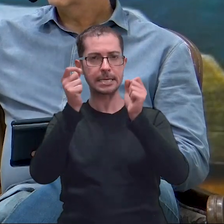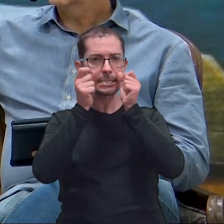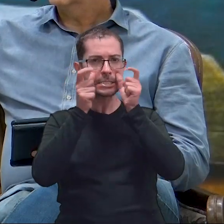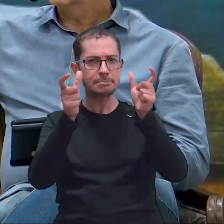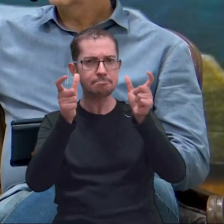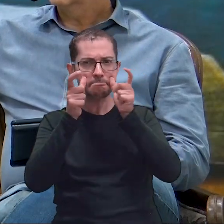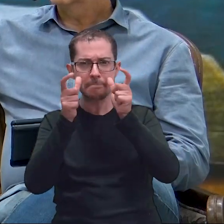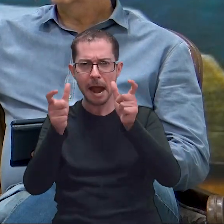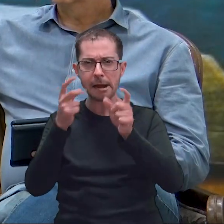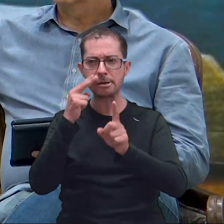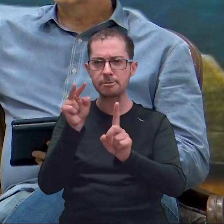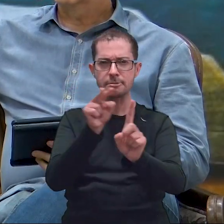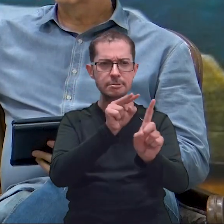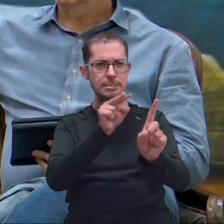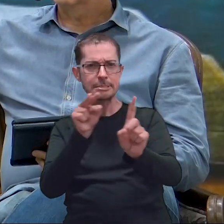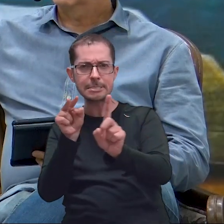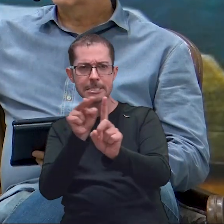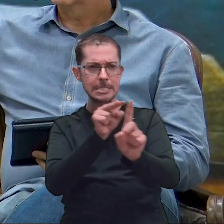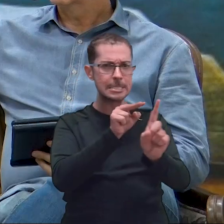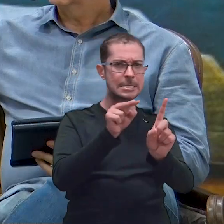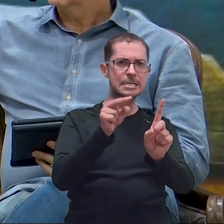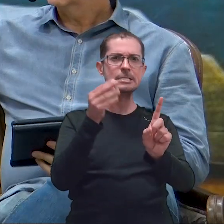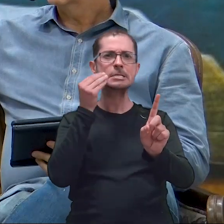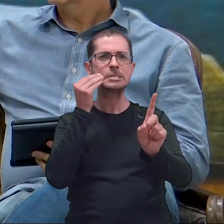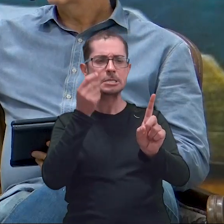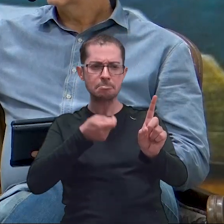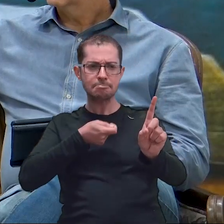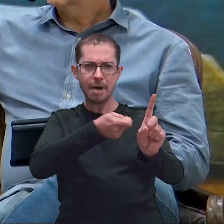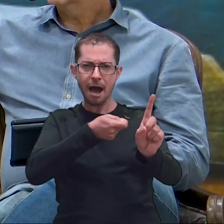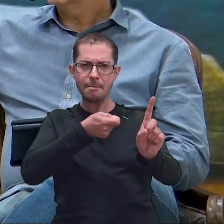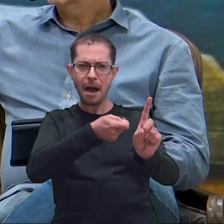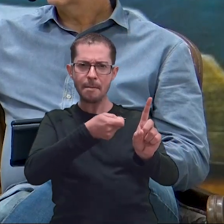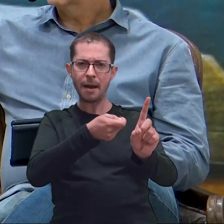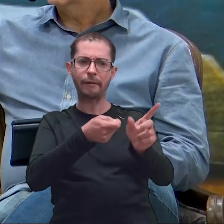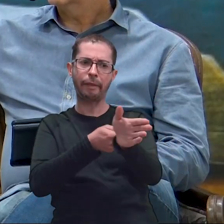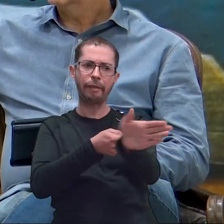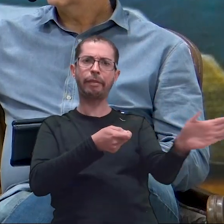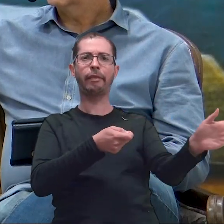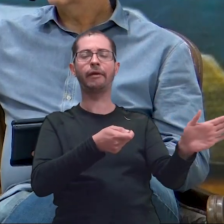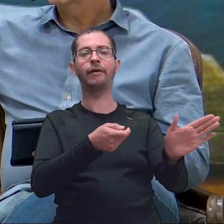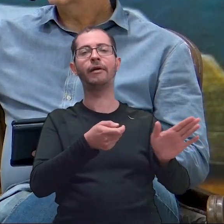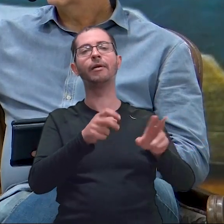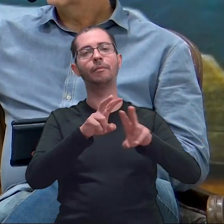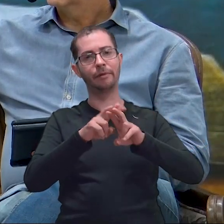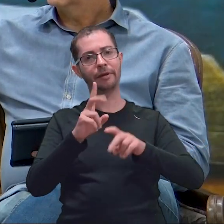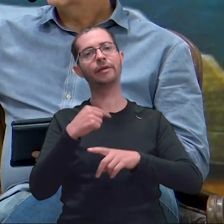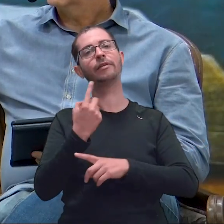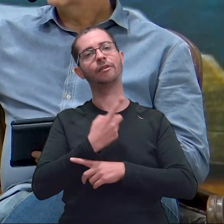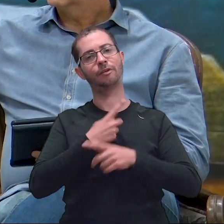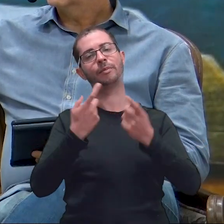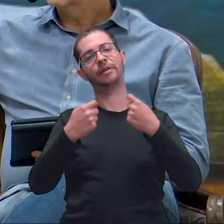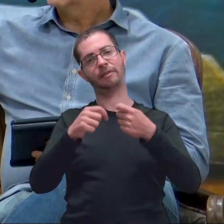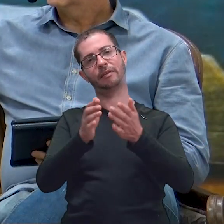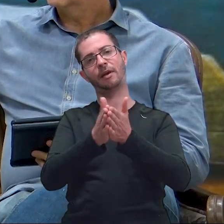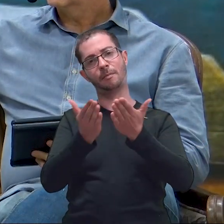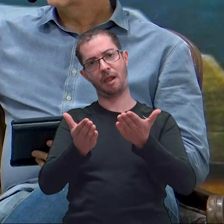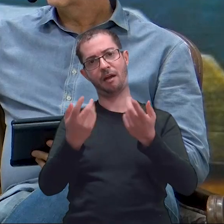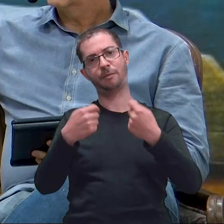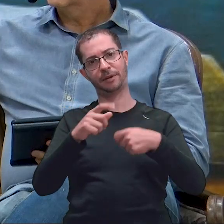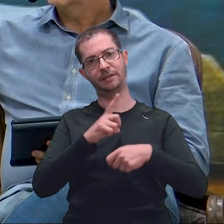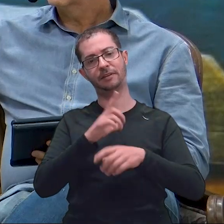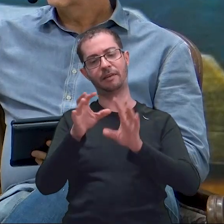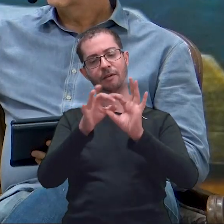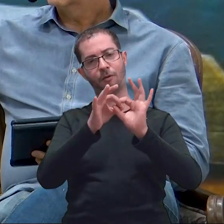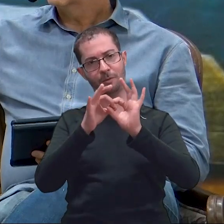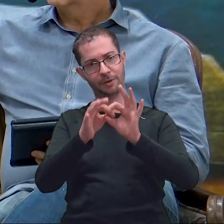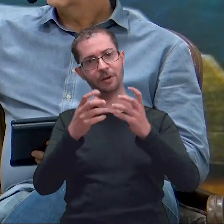derrubar, tentando nos desviar dos caminhos do Senhor. Por isso nós precisamos da palavra, por isso nós precisamos da comunhão, da oração,